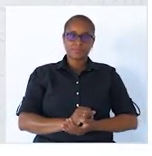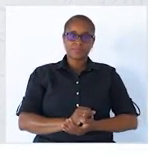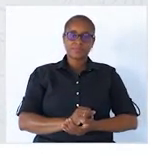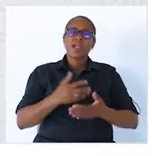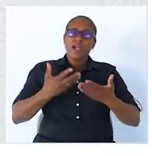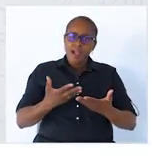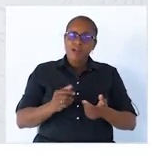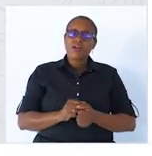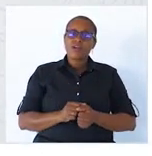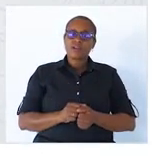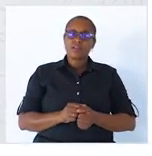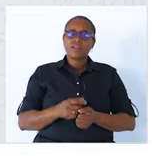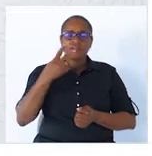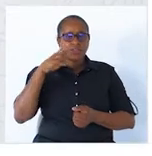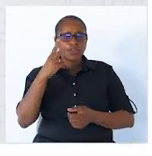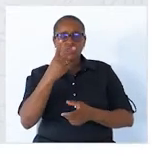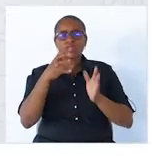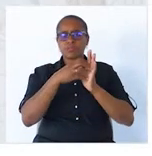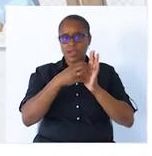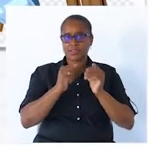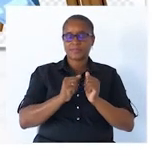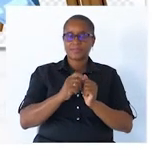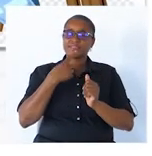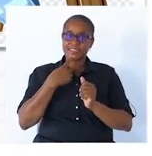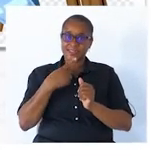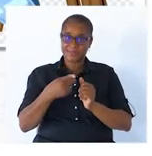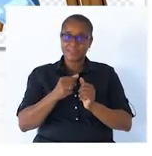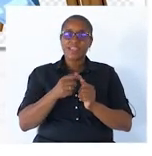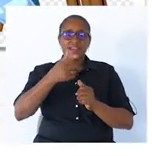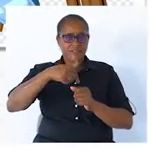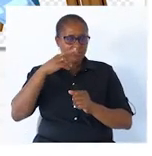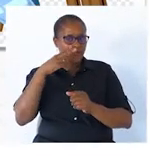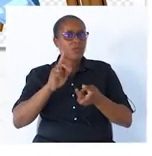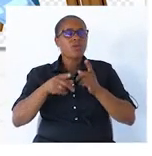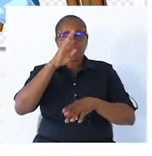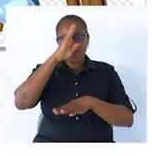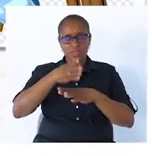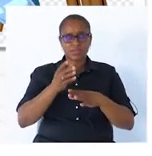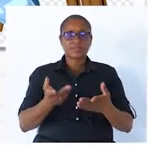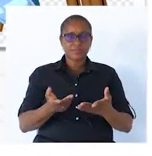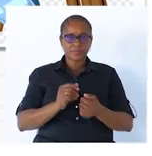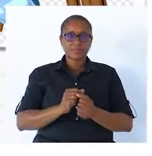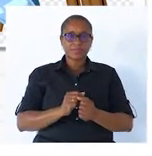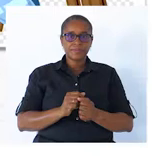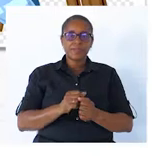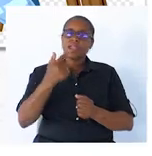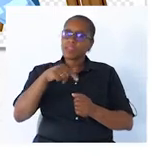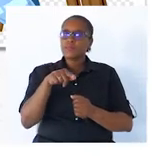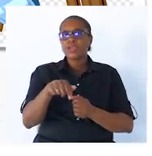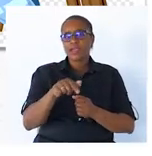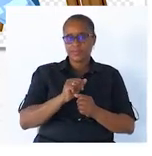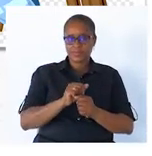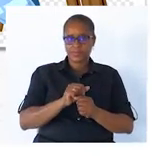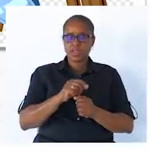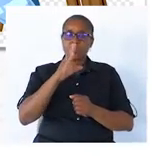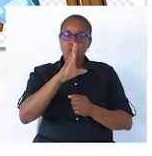Agora vejamos duas imagens, certo? E vamos ver o que é que acontece. Temos aqui